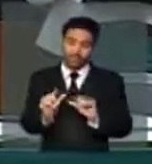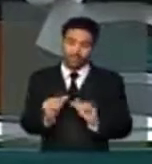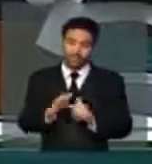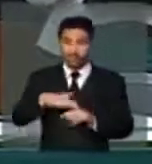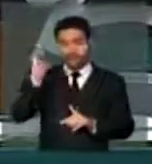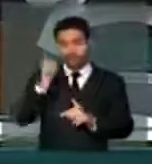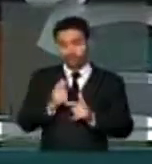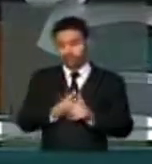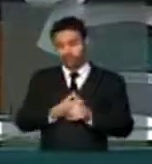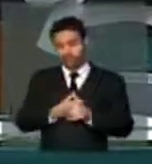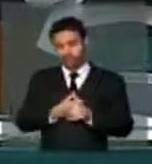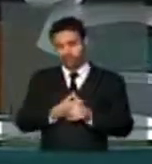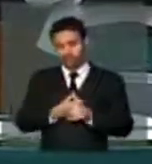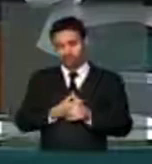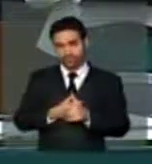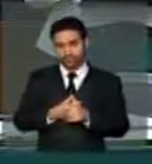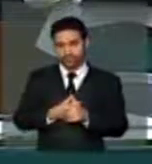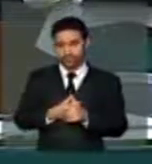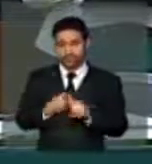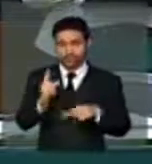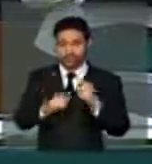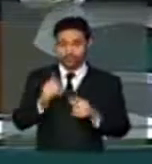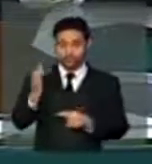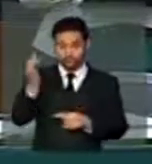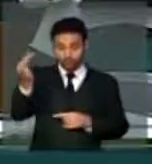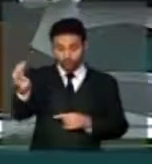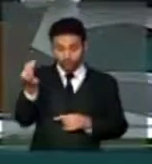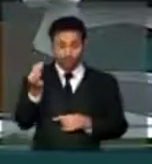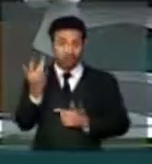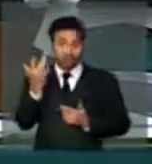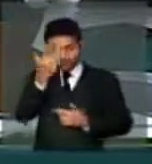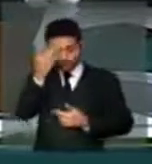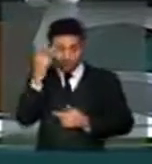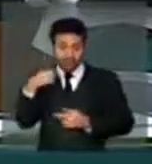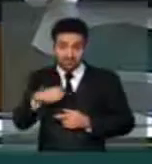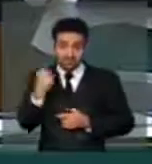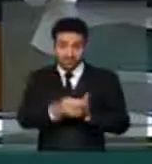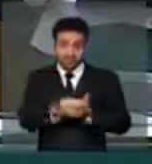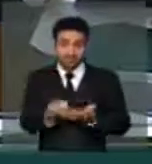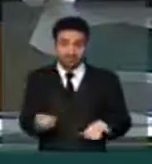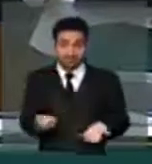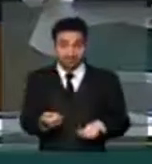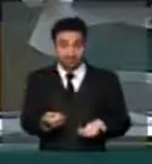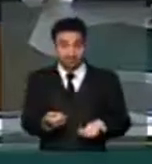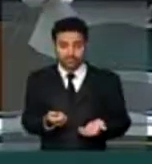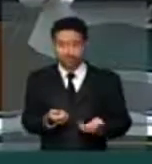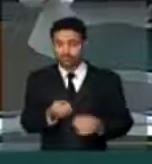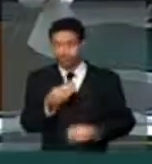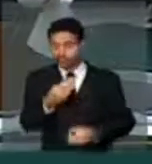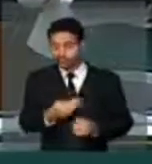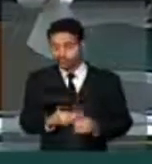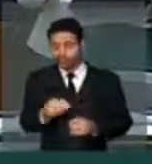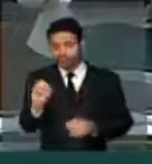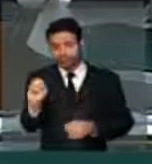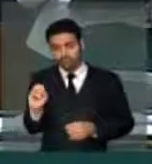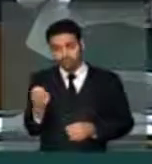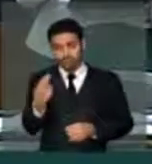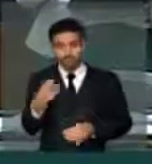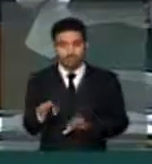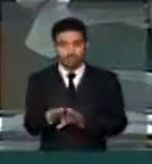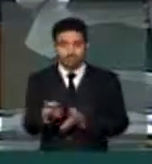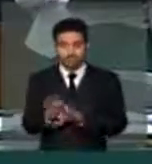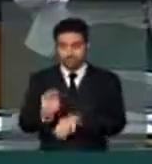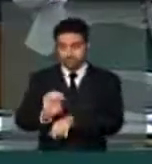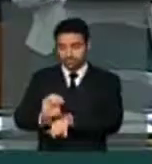essa dívida seja colocada para as gerações futuras, para os próximos administradores públicos, seja na esfera municipal ou seja na